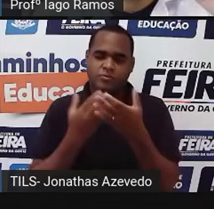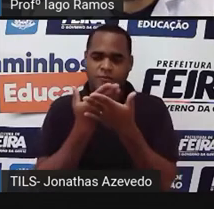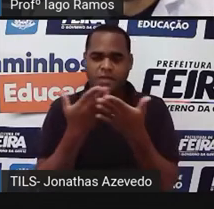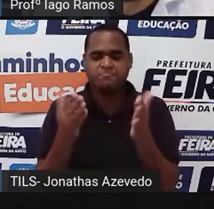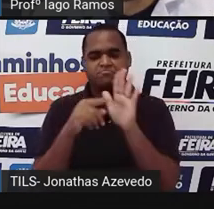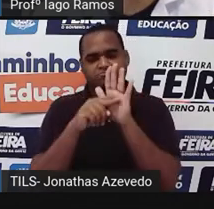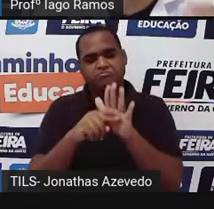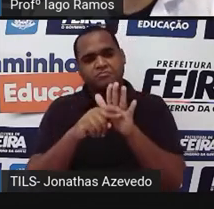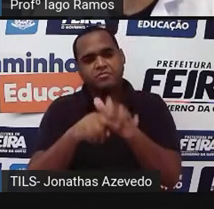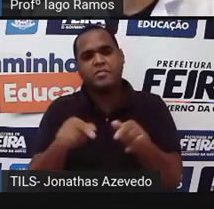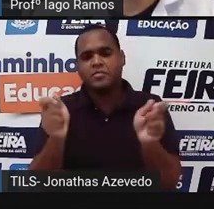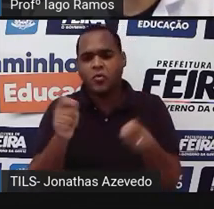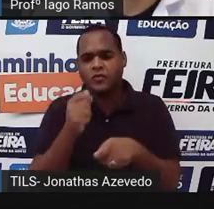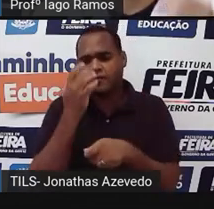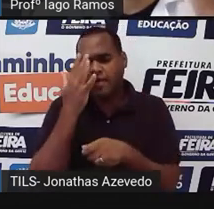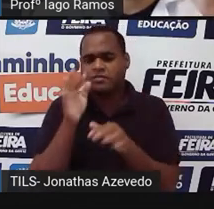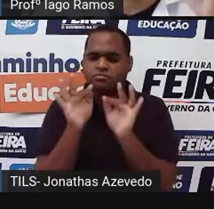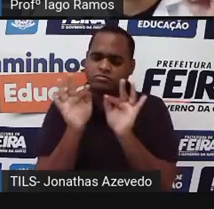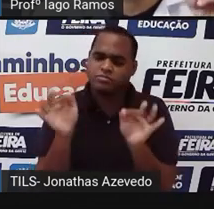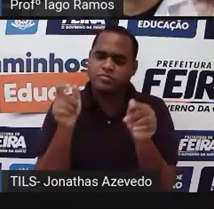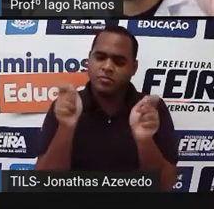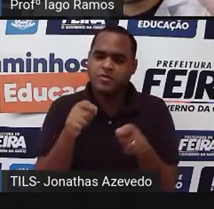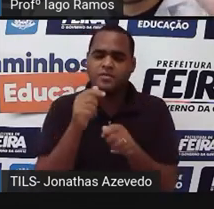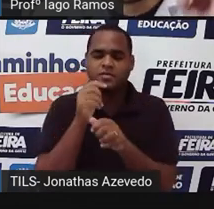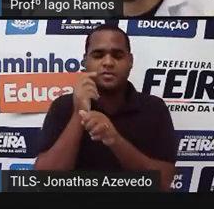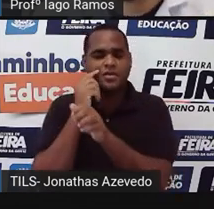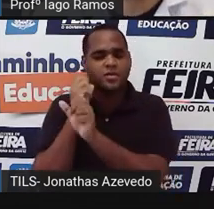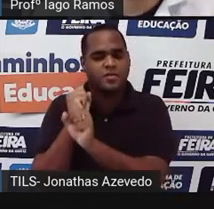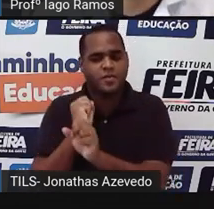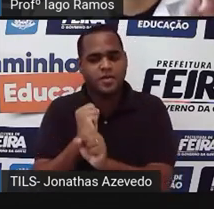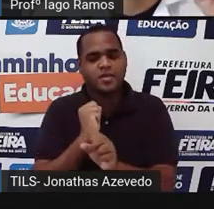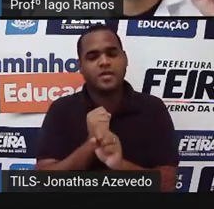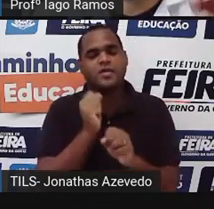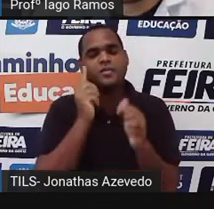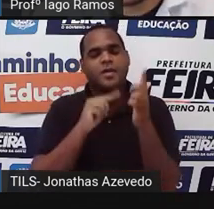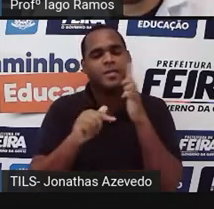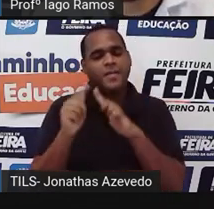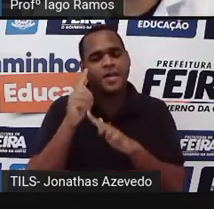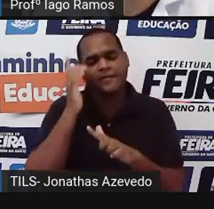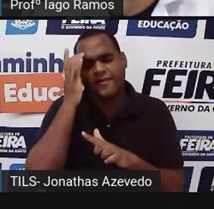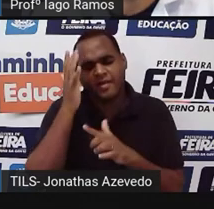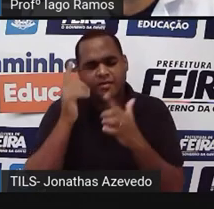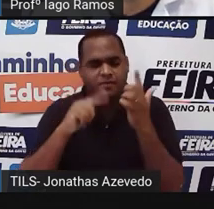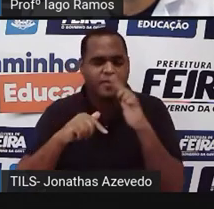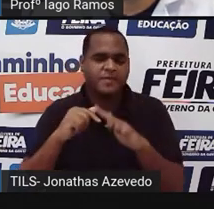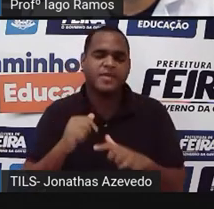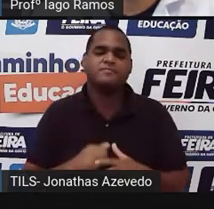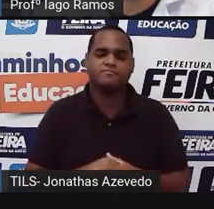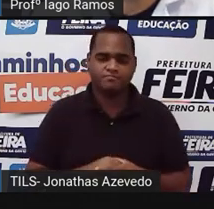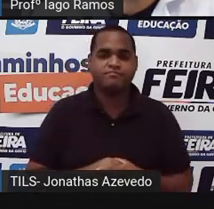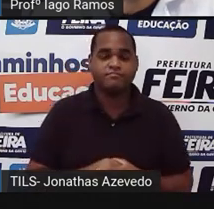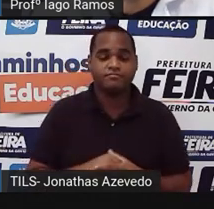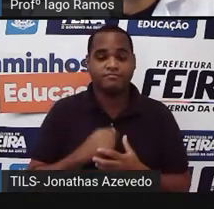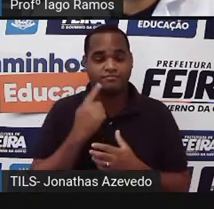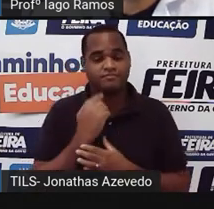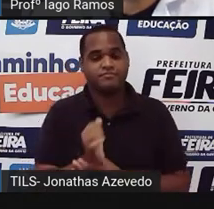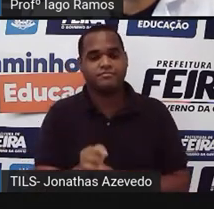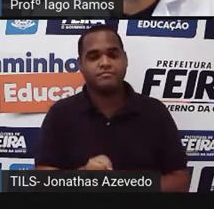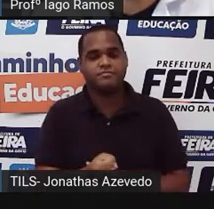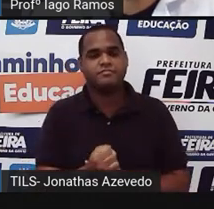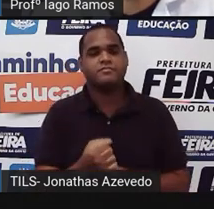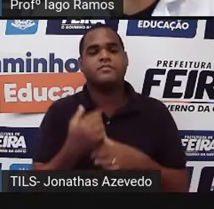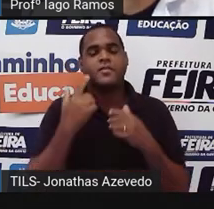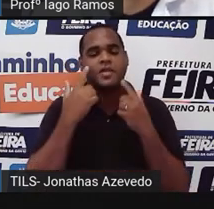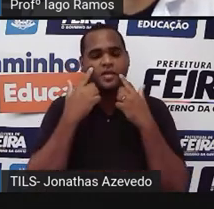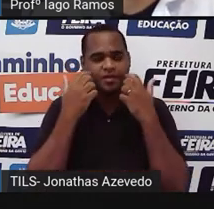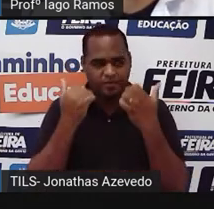pra ser fácil pra ser simples e você conseguir fazer essas continhas de cabeça de maneira rápida é quando aqui ó o número pelo